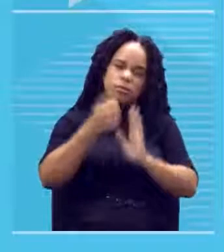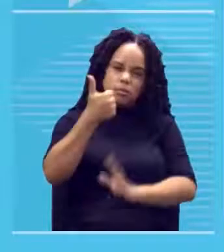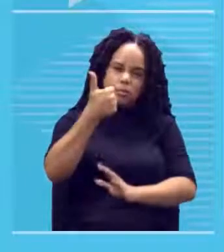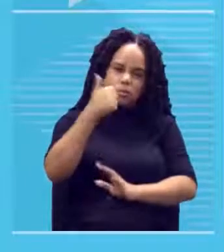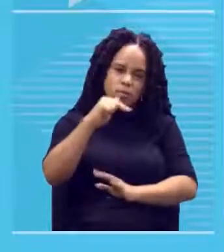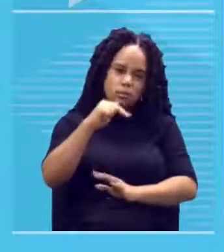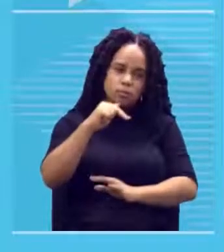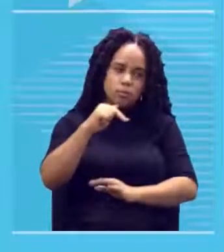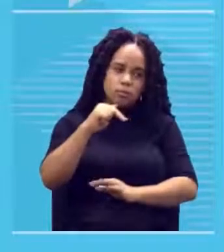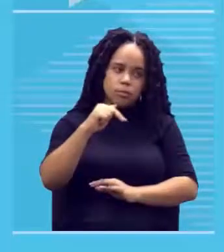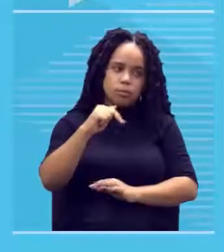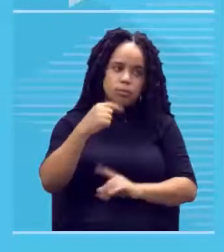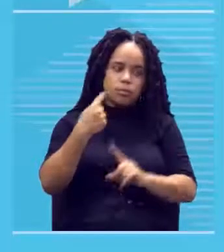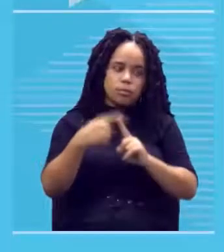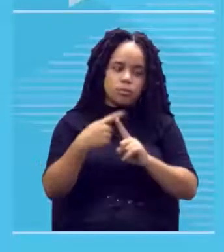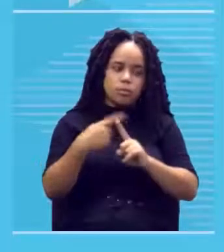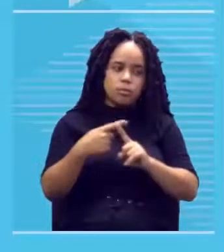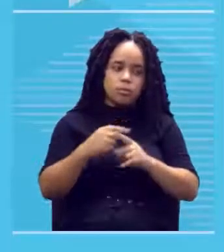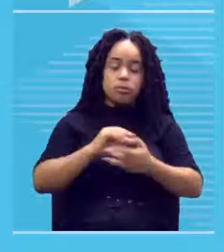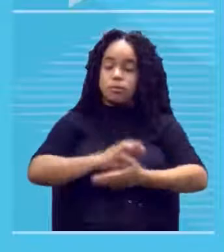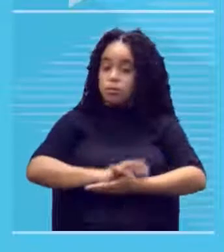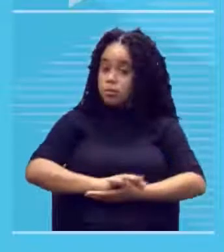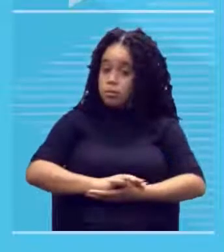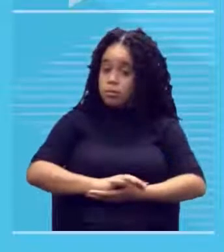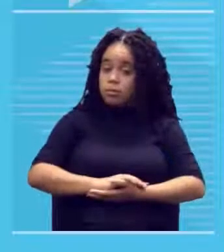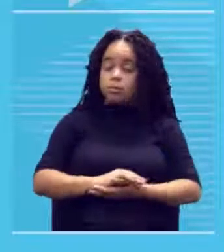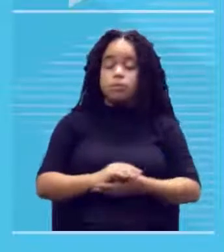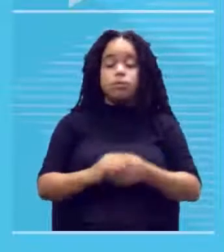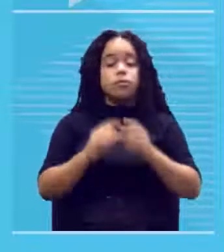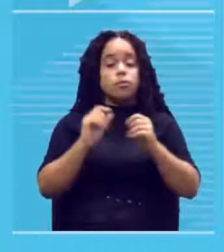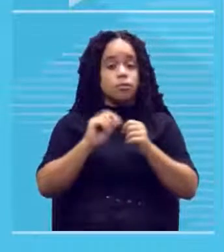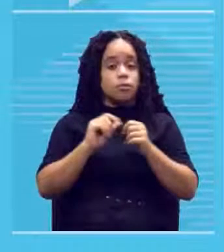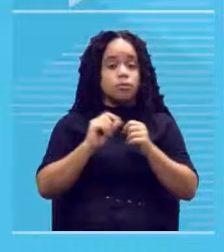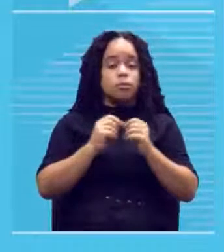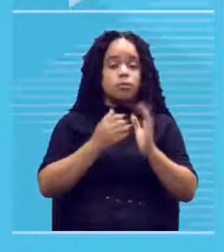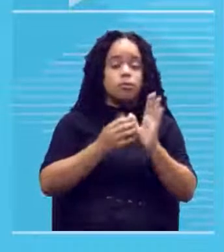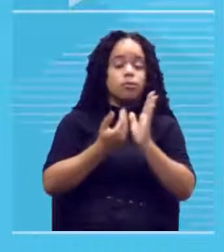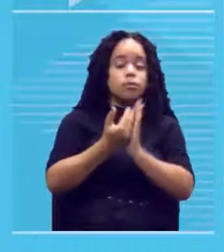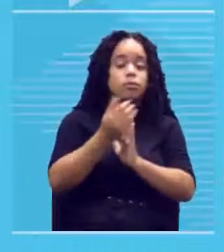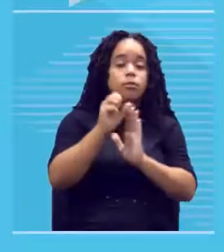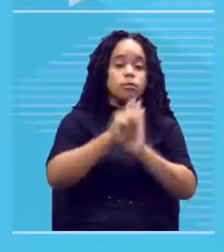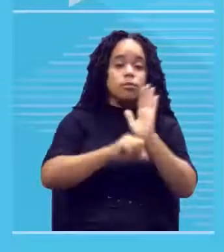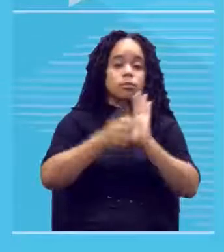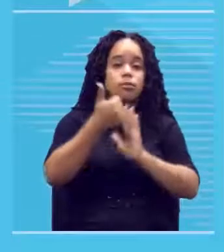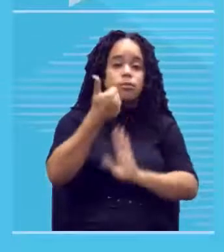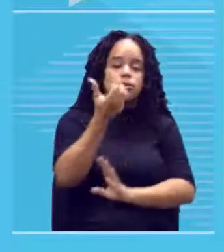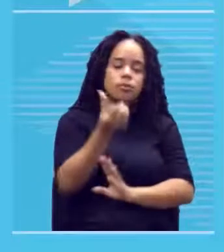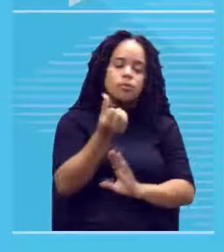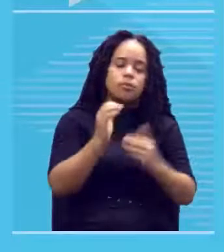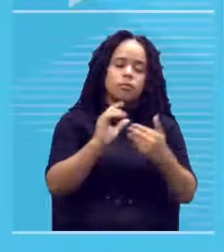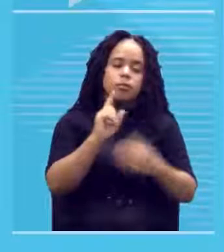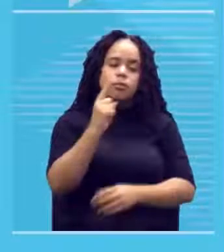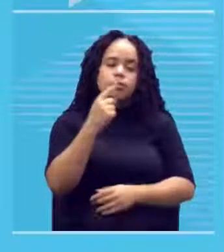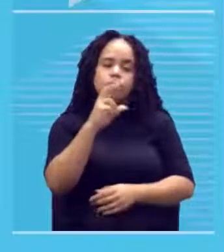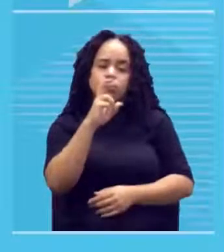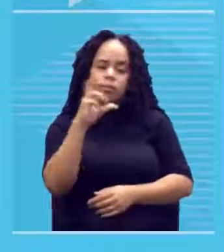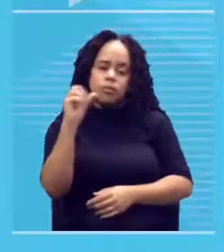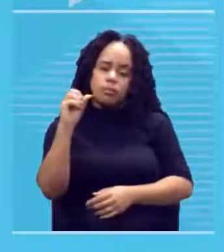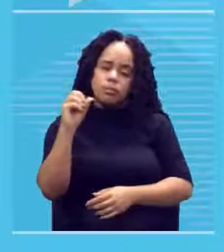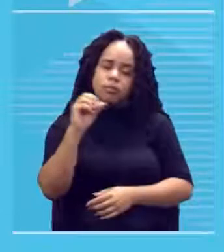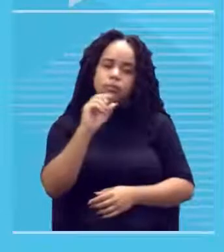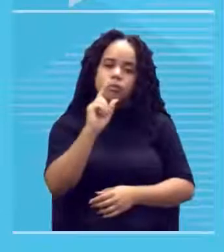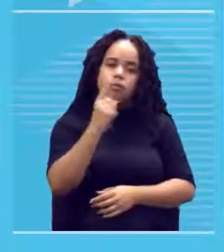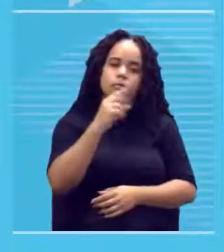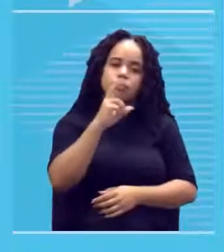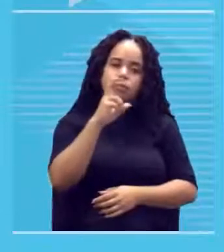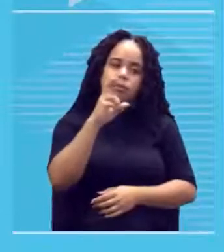porque a a Monalisa foi pintada no início do século XVI entre 1500 e 1503 o